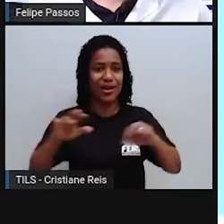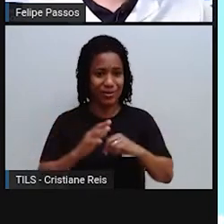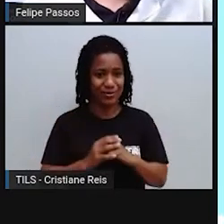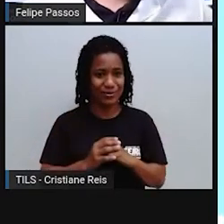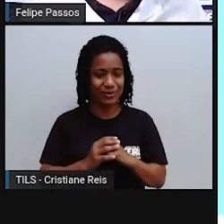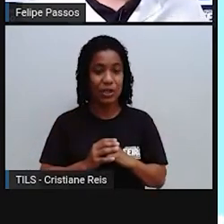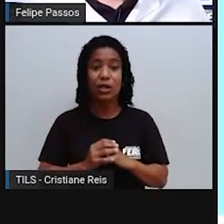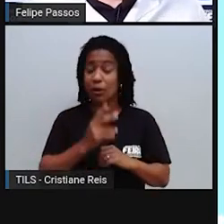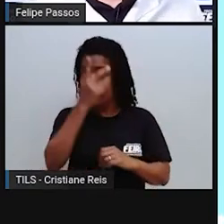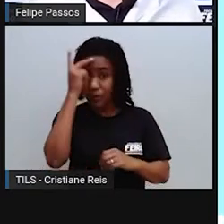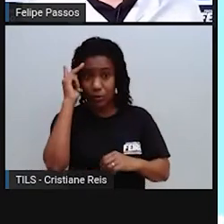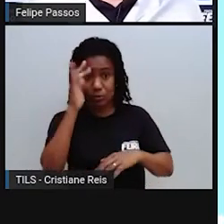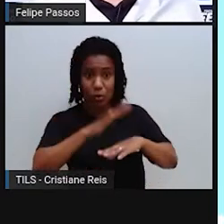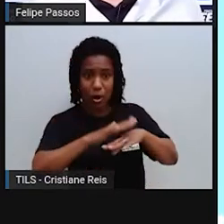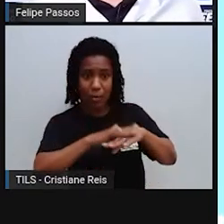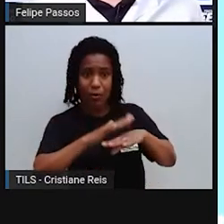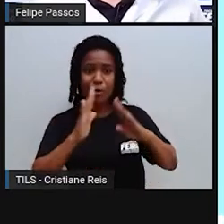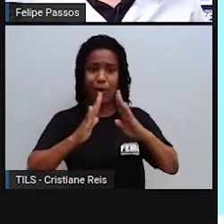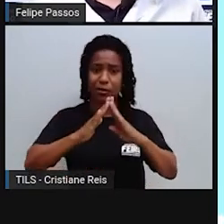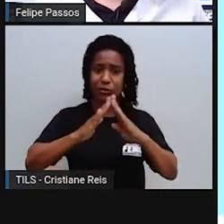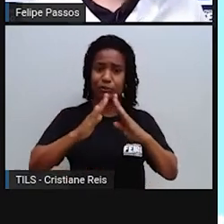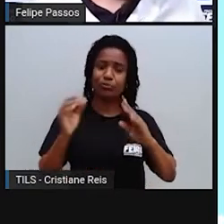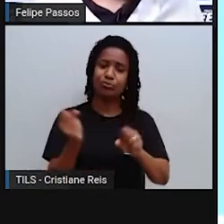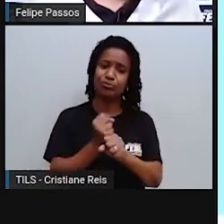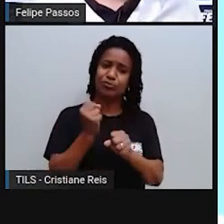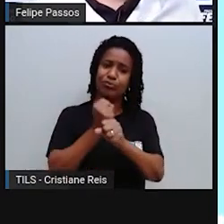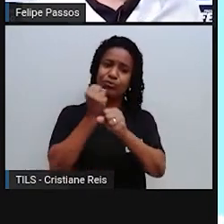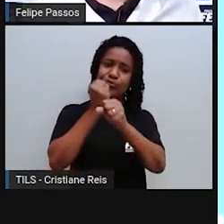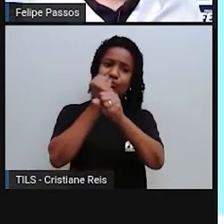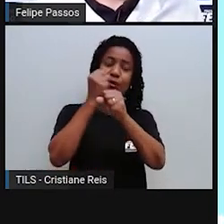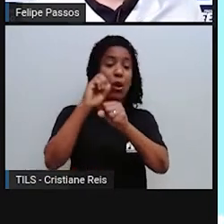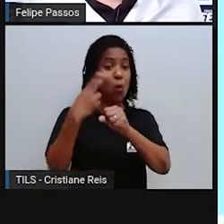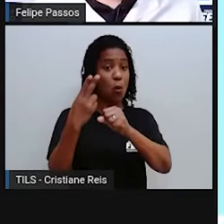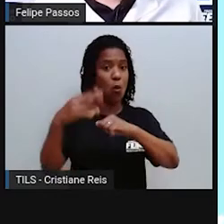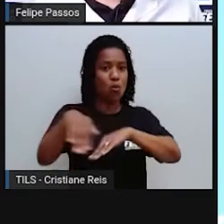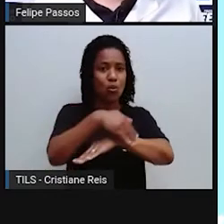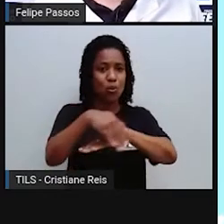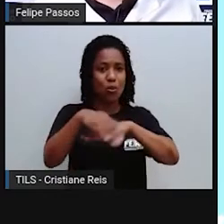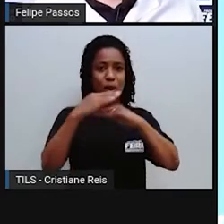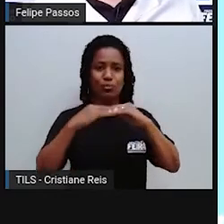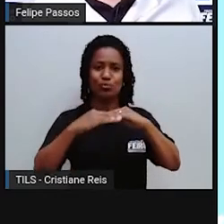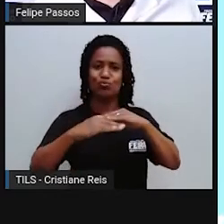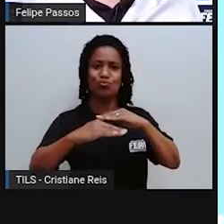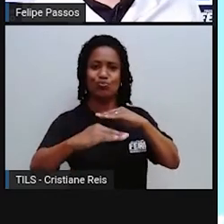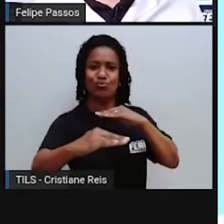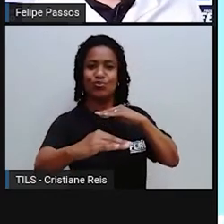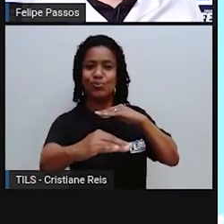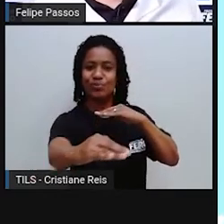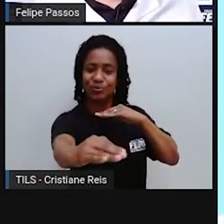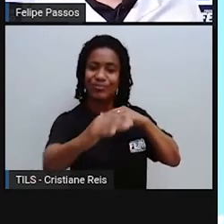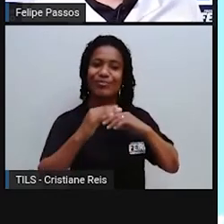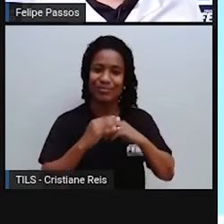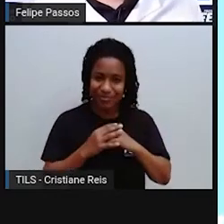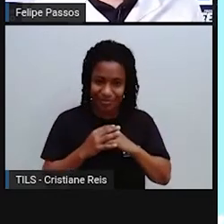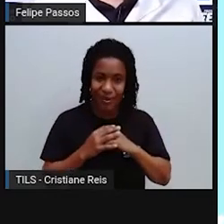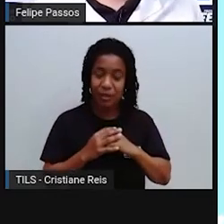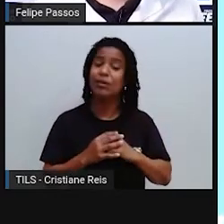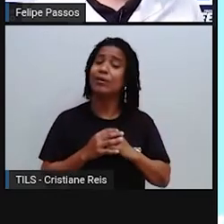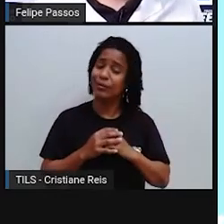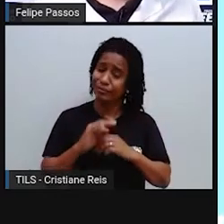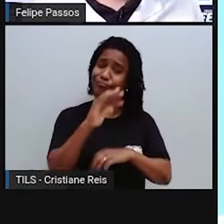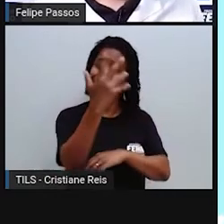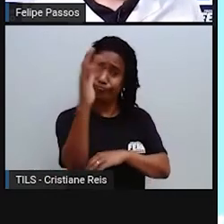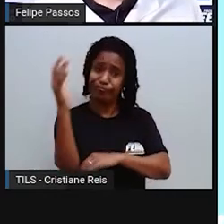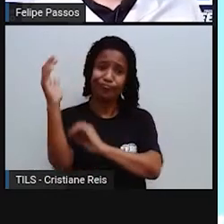construir uma casa, até pavimentar uma rua, está mexendo com a natureza, está tirando recursos da natureza para